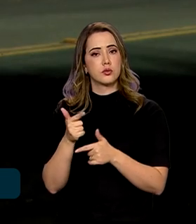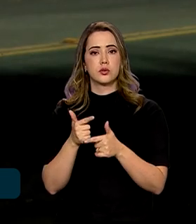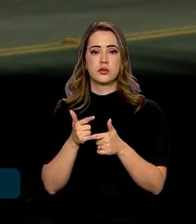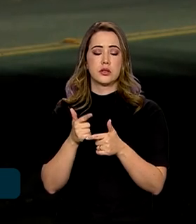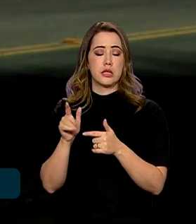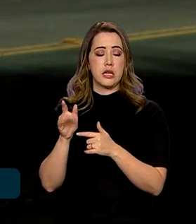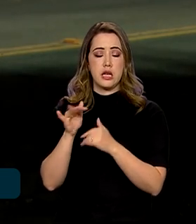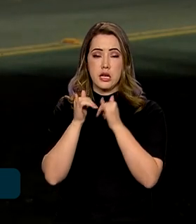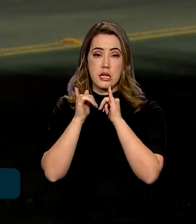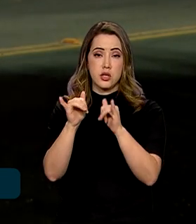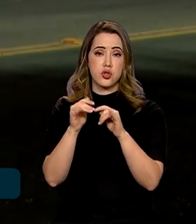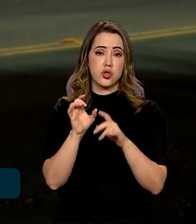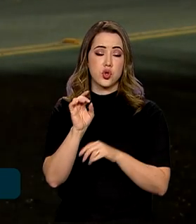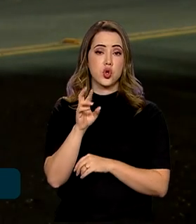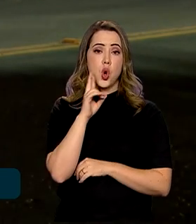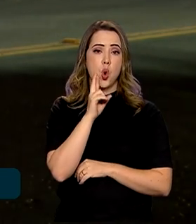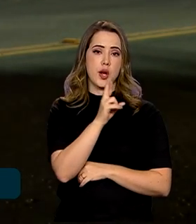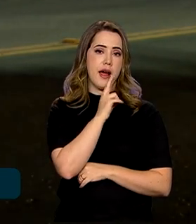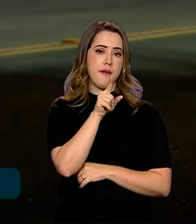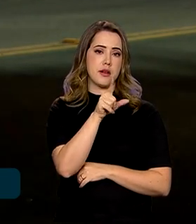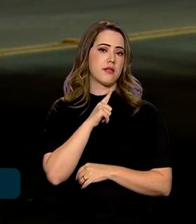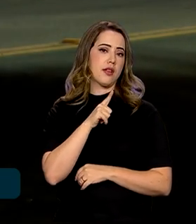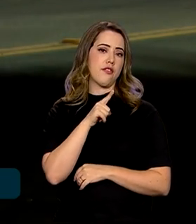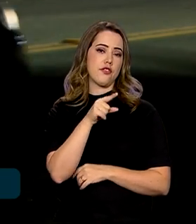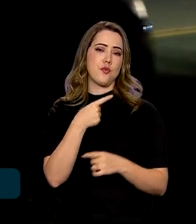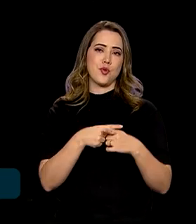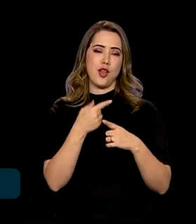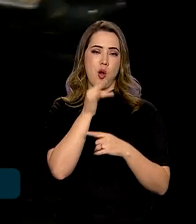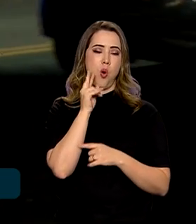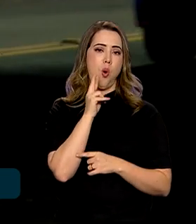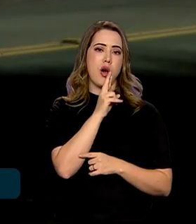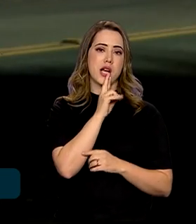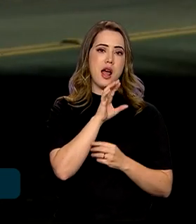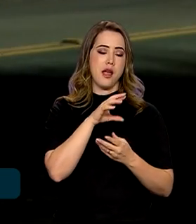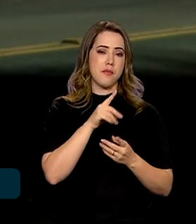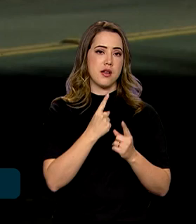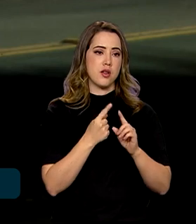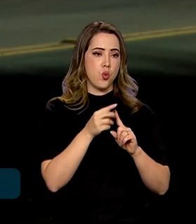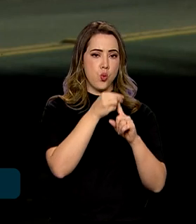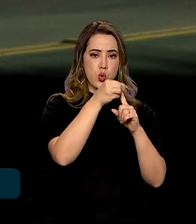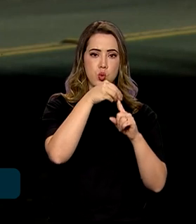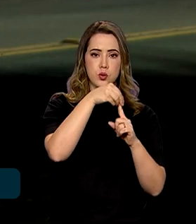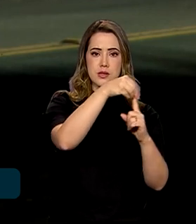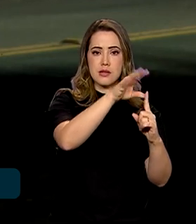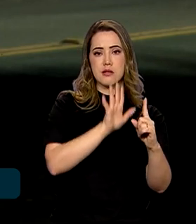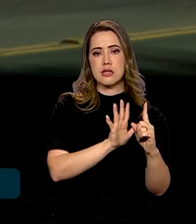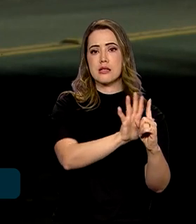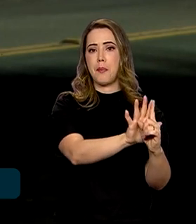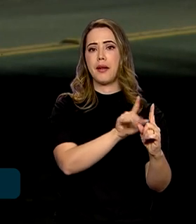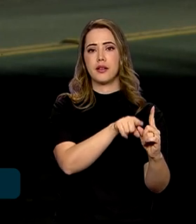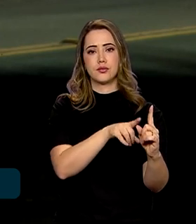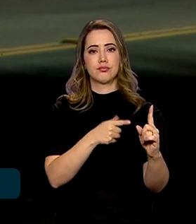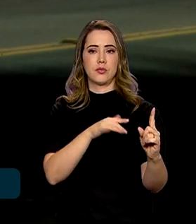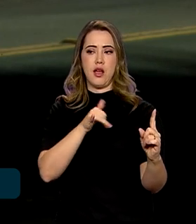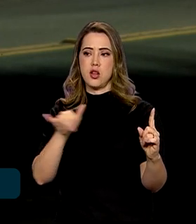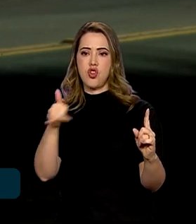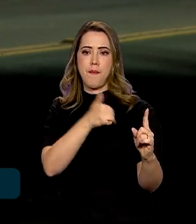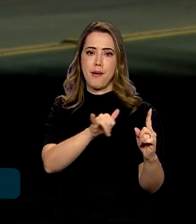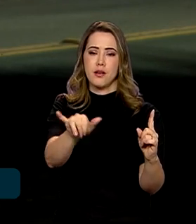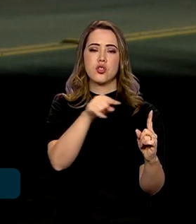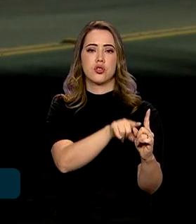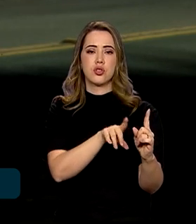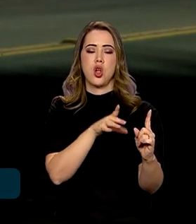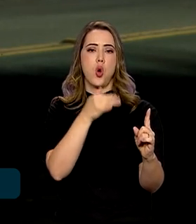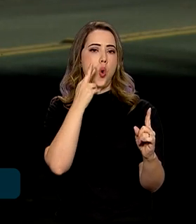manhã, com exceção de Roraima, porque Roraima não é interligado a esse sistema. O ministro disse que como esse fato, esse apagão, ele é extremamente